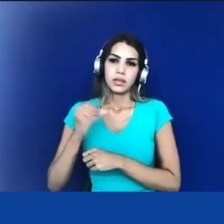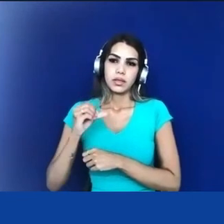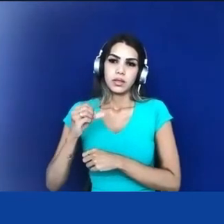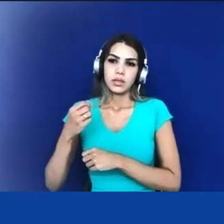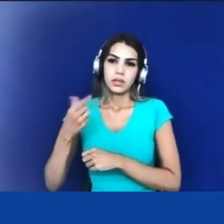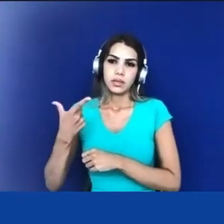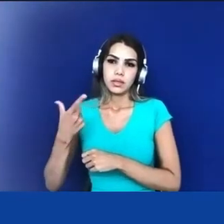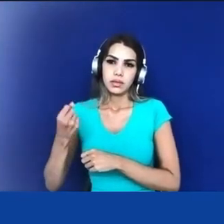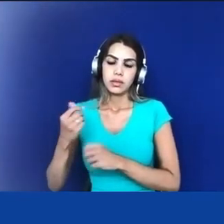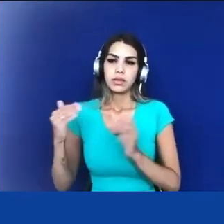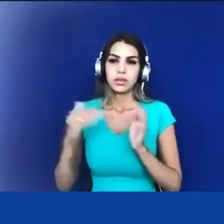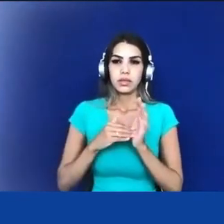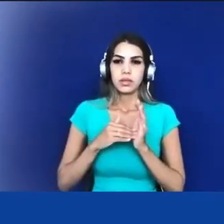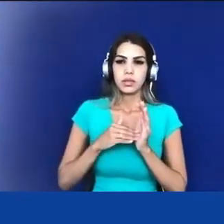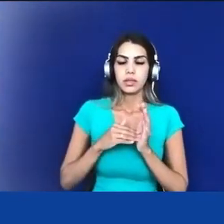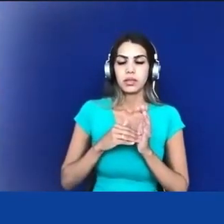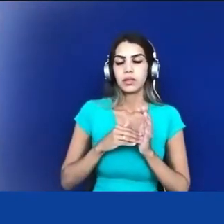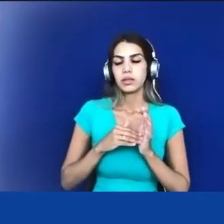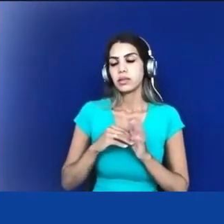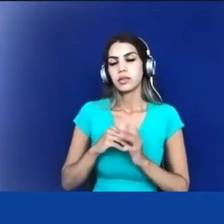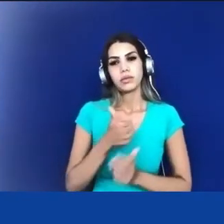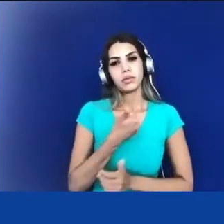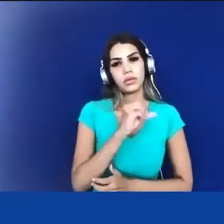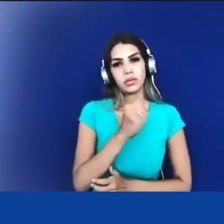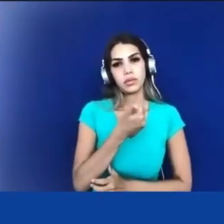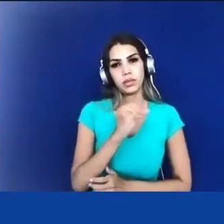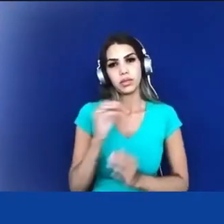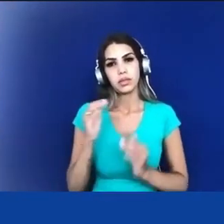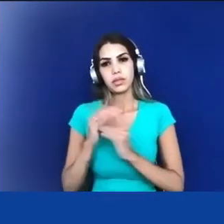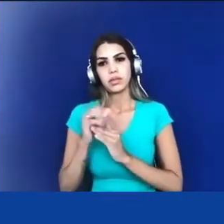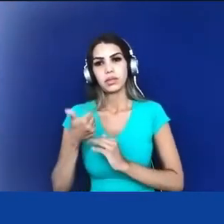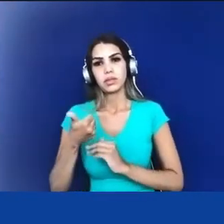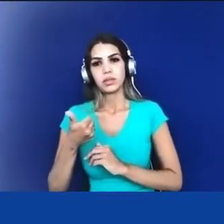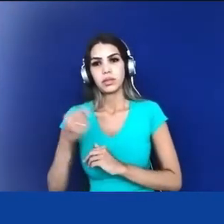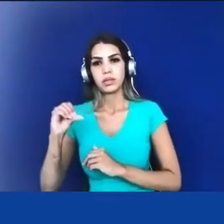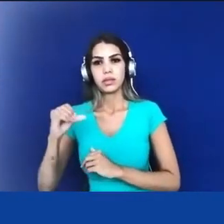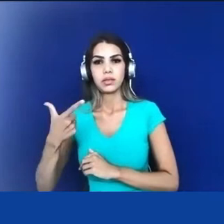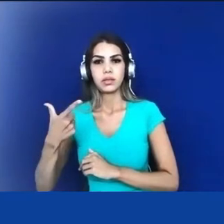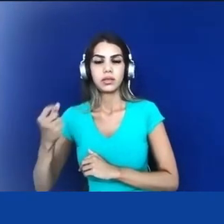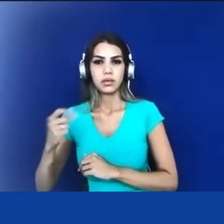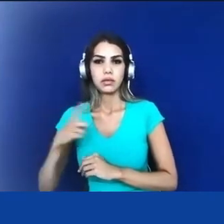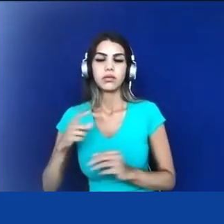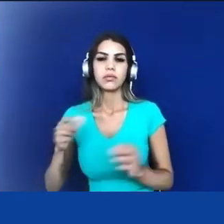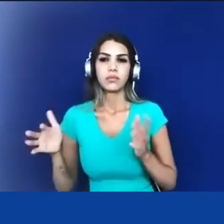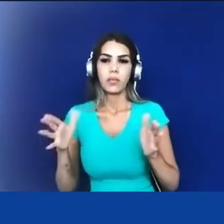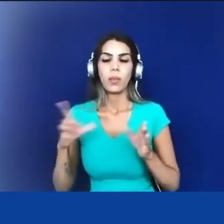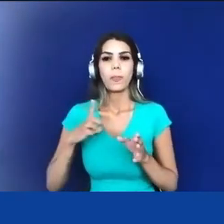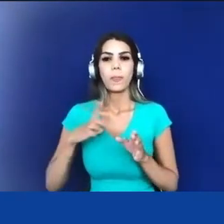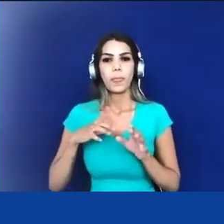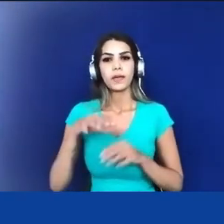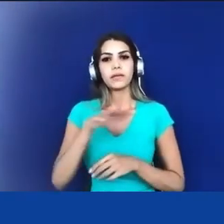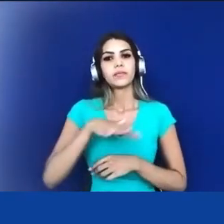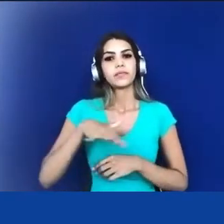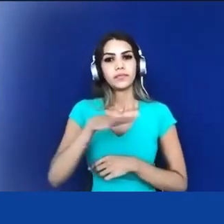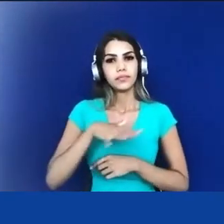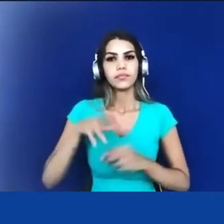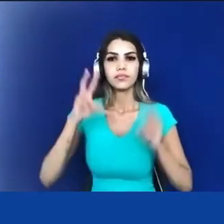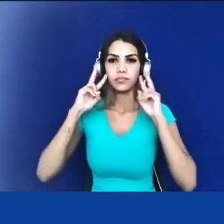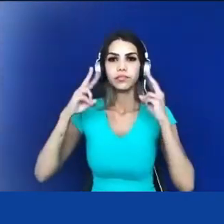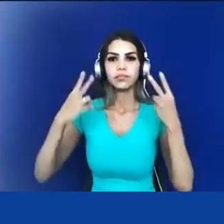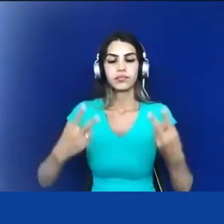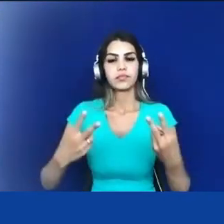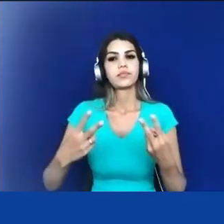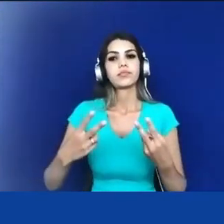1920 nós tivemos vários territórios que foram reconhecidos e que foi dada aí uma